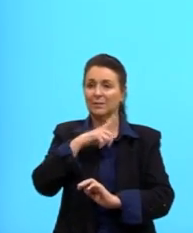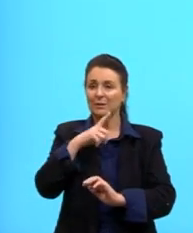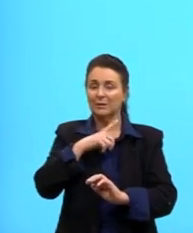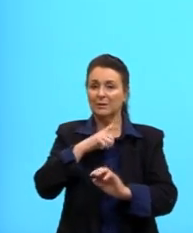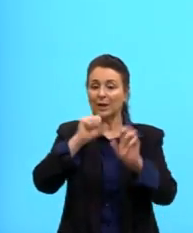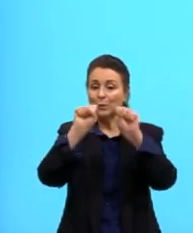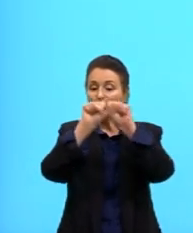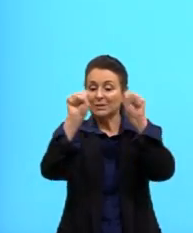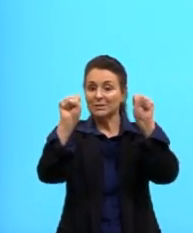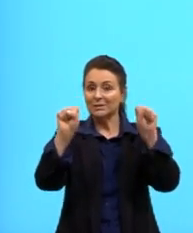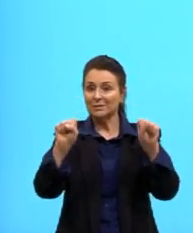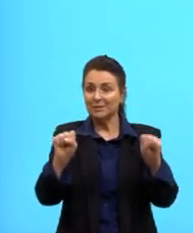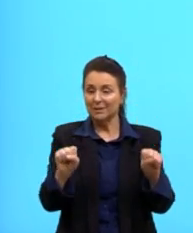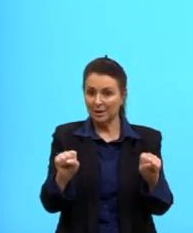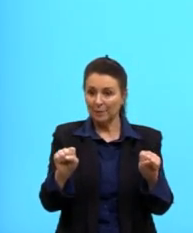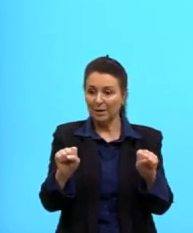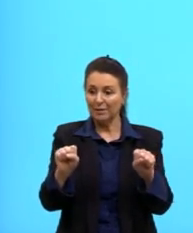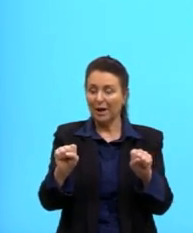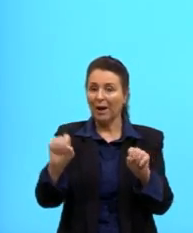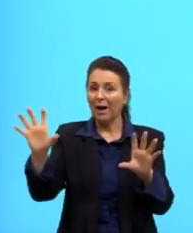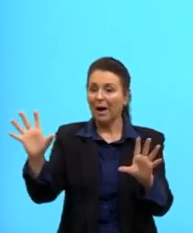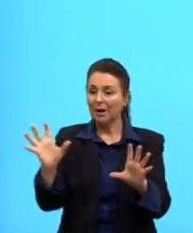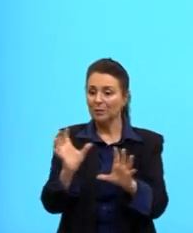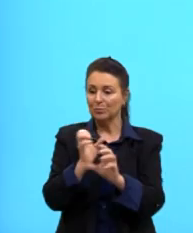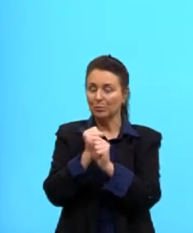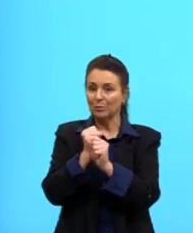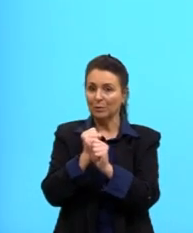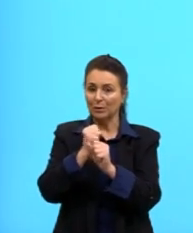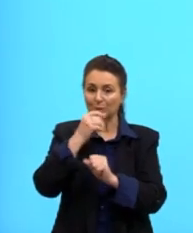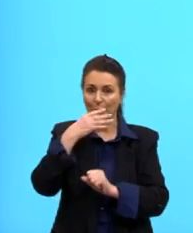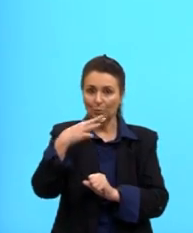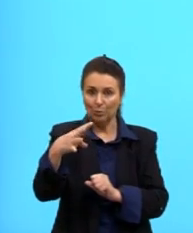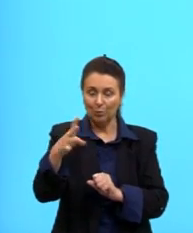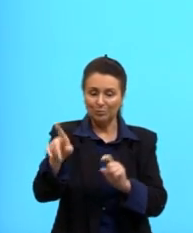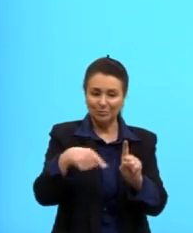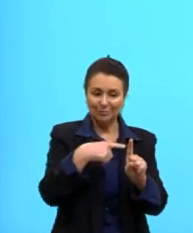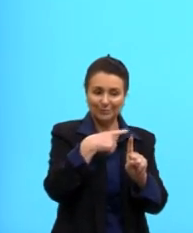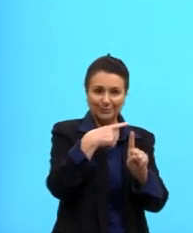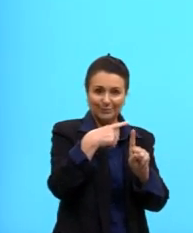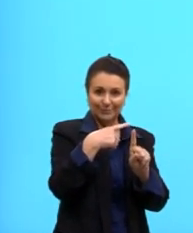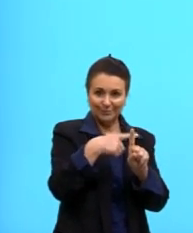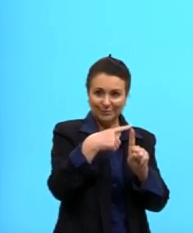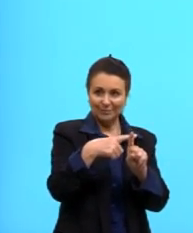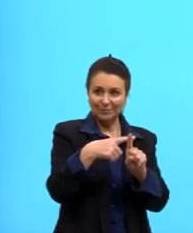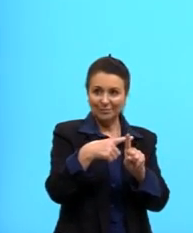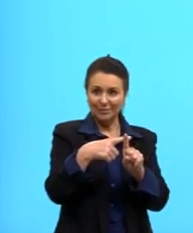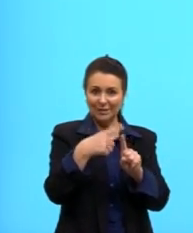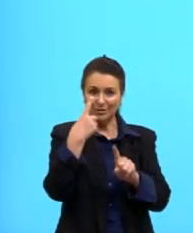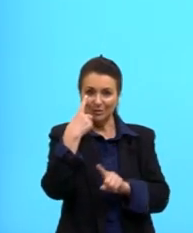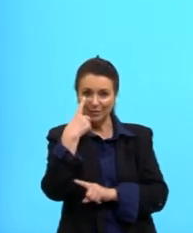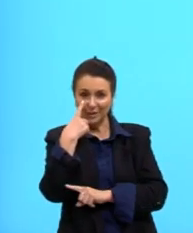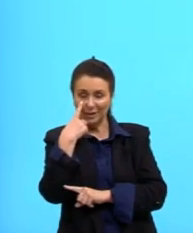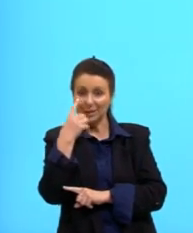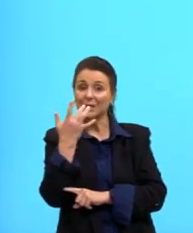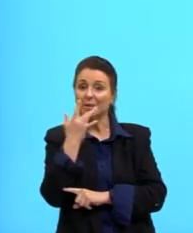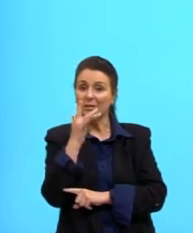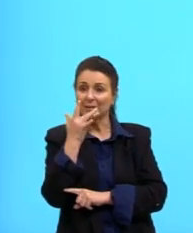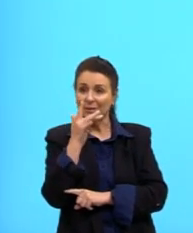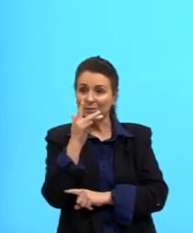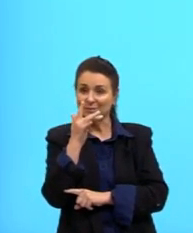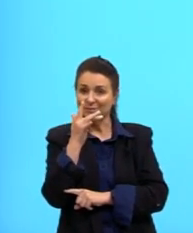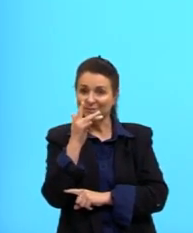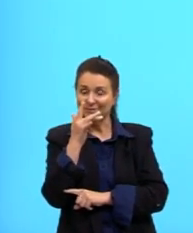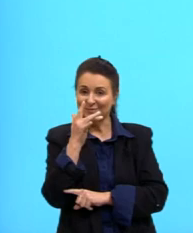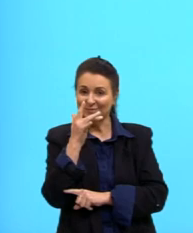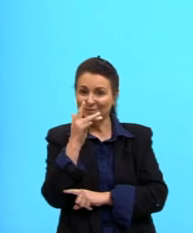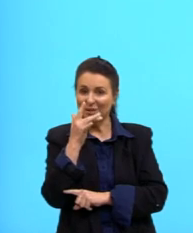sistema que está adicionando cores, quando a gente adicionar todas as cores, a gente vai ter o branco, certo? Que foi